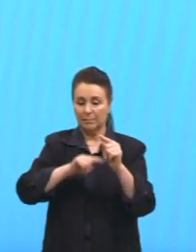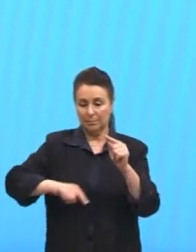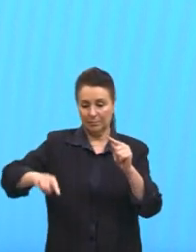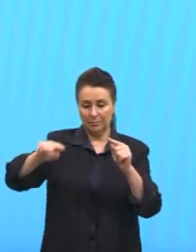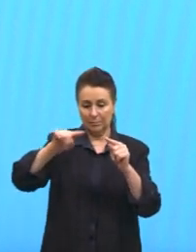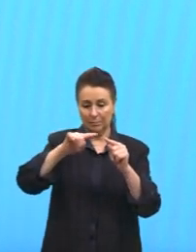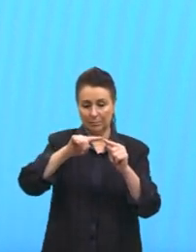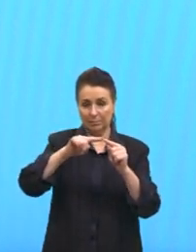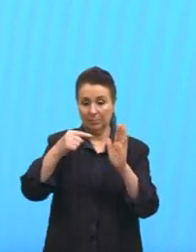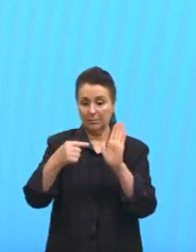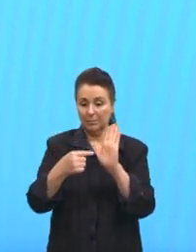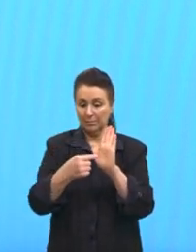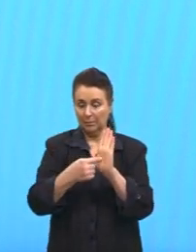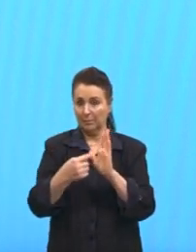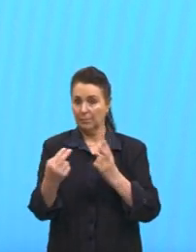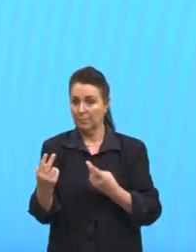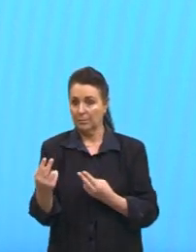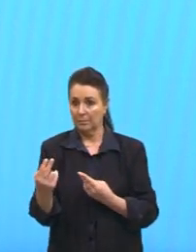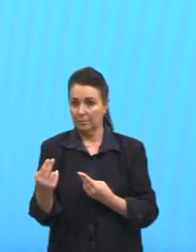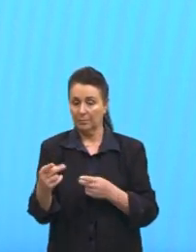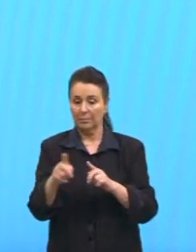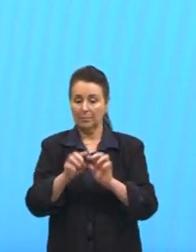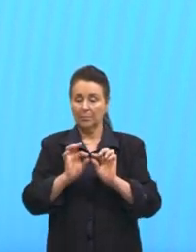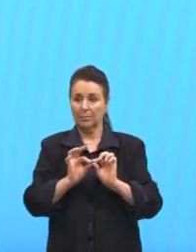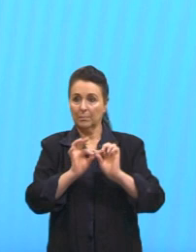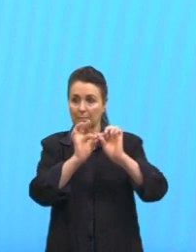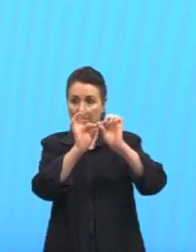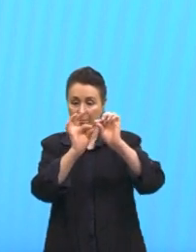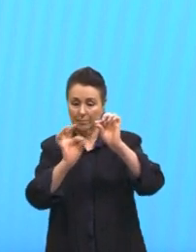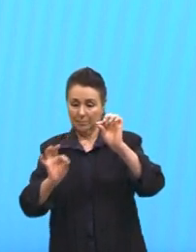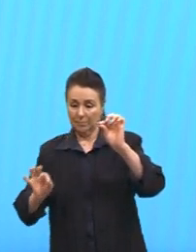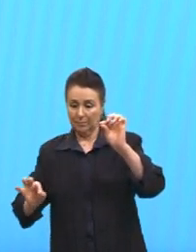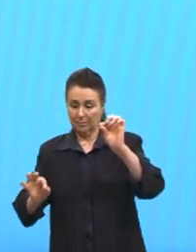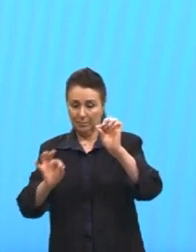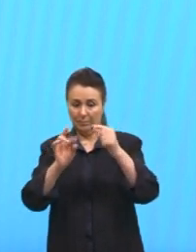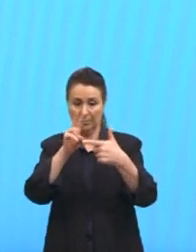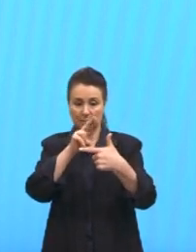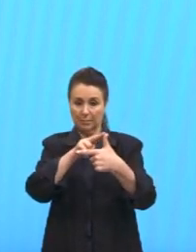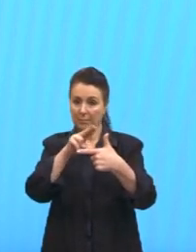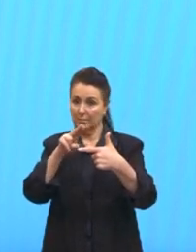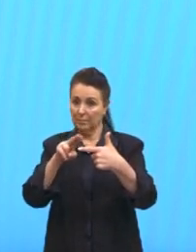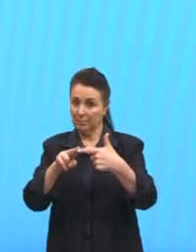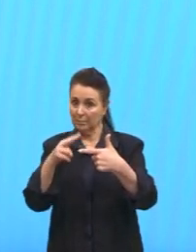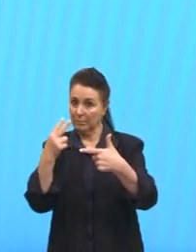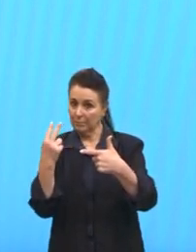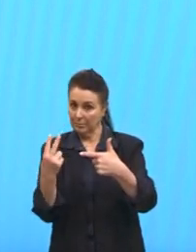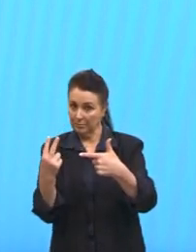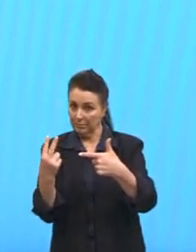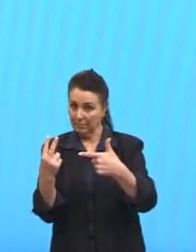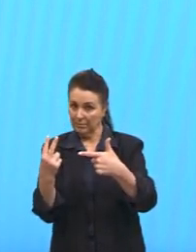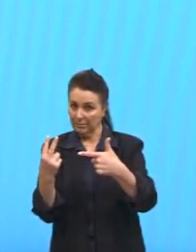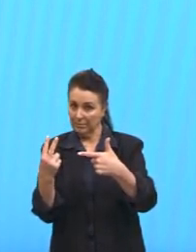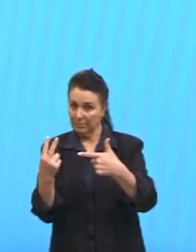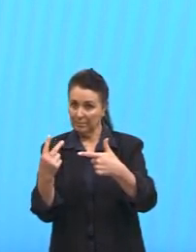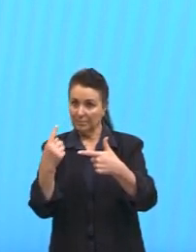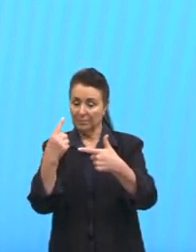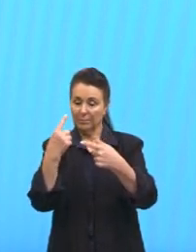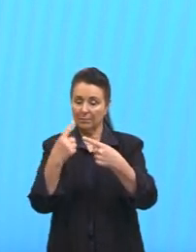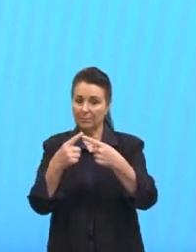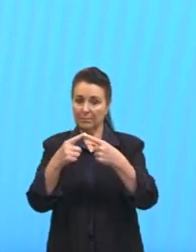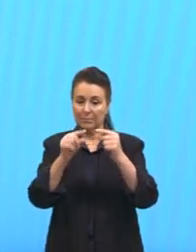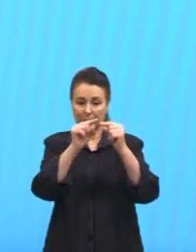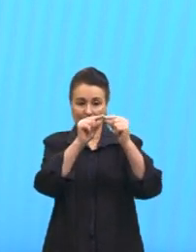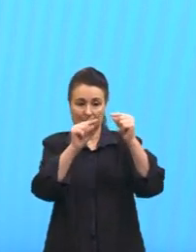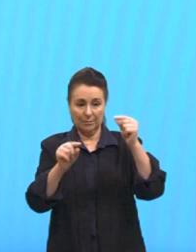em comum. E também uma reta que é tangente às duas circunferências, porque ela corta cada uma delas